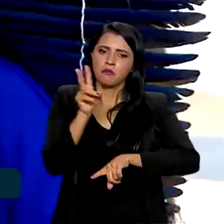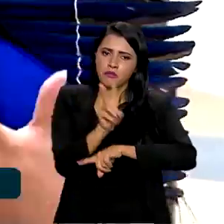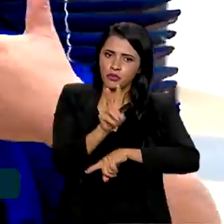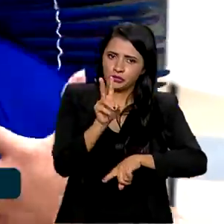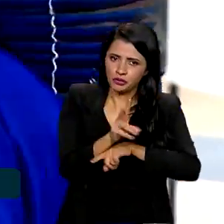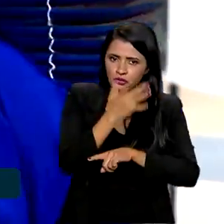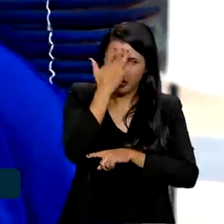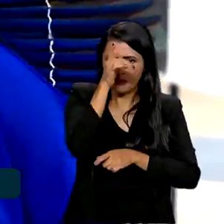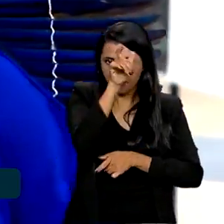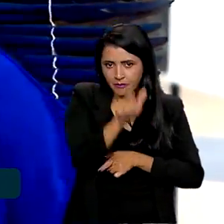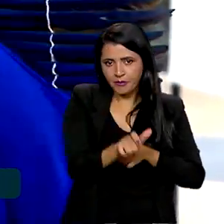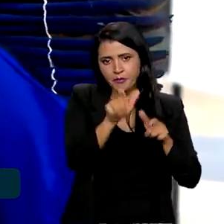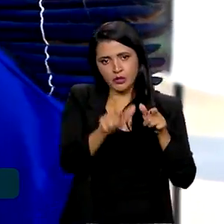as pessoas que protegem.